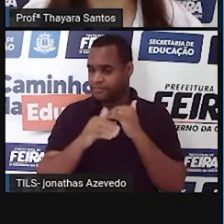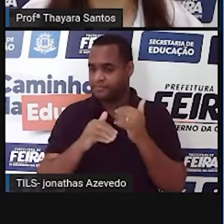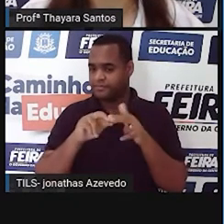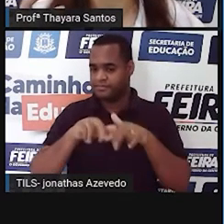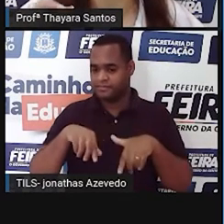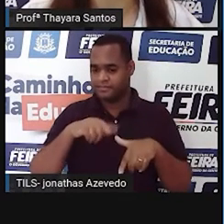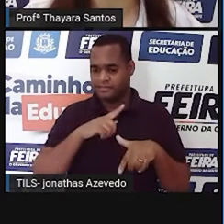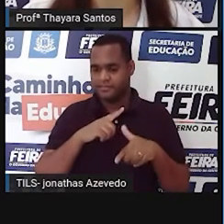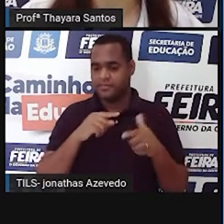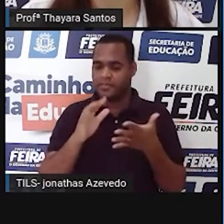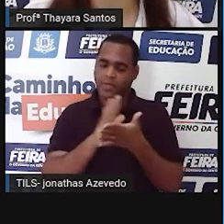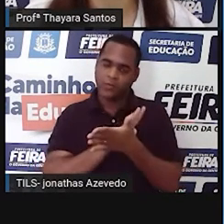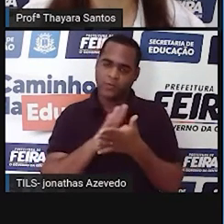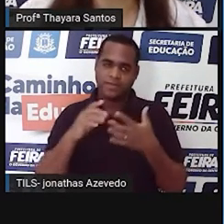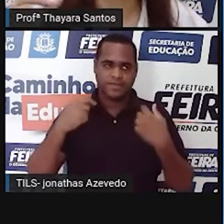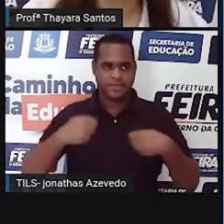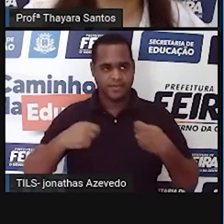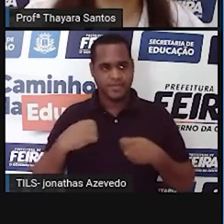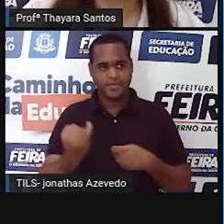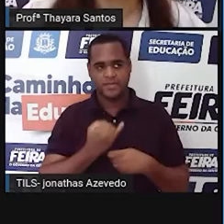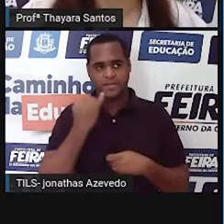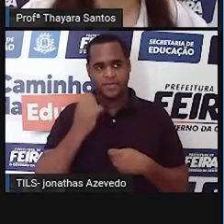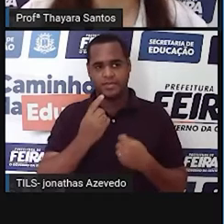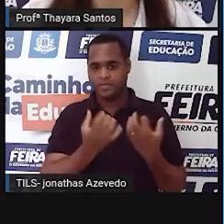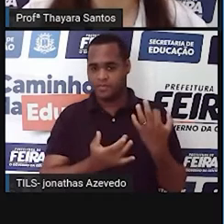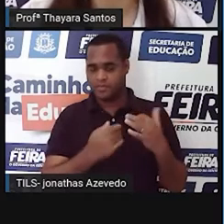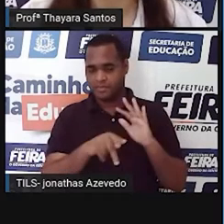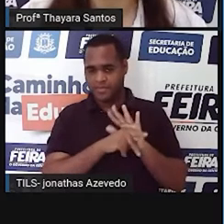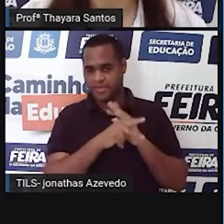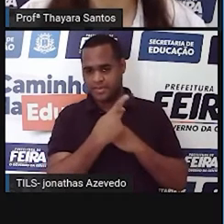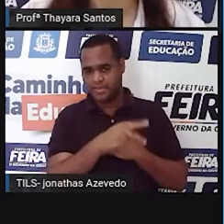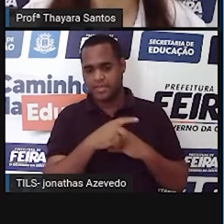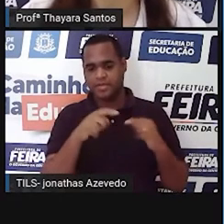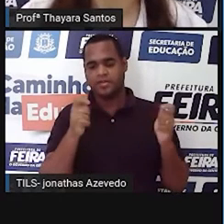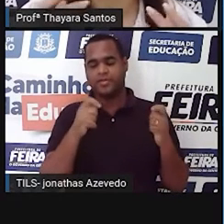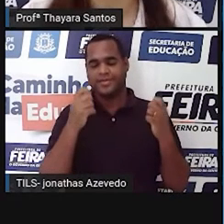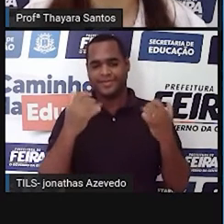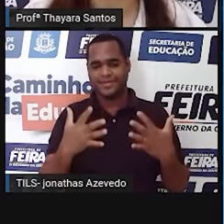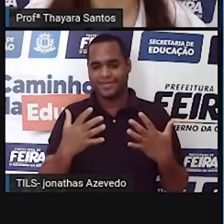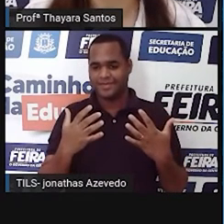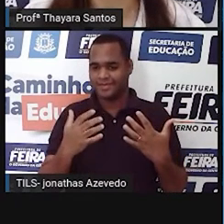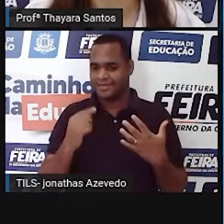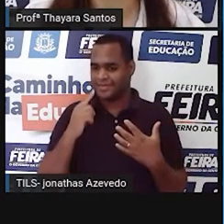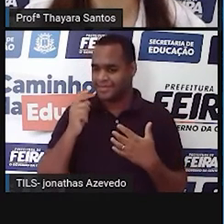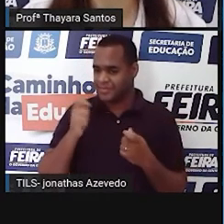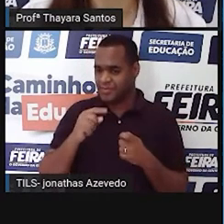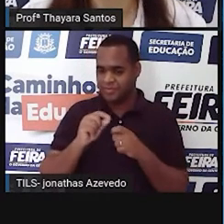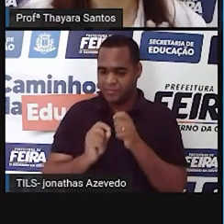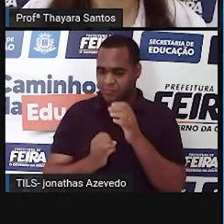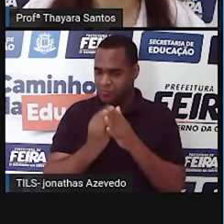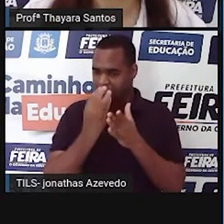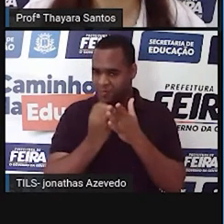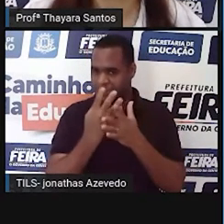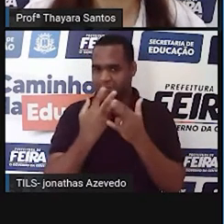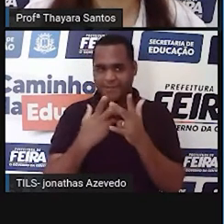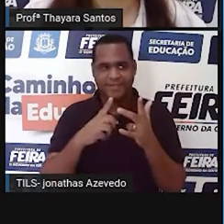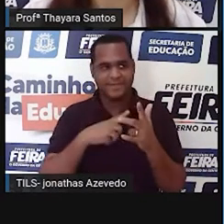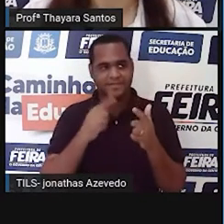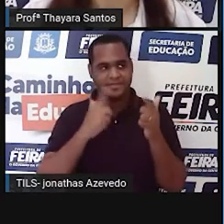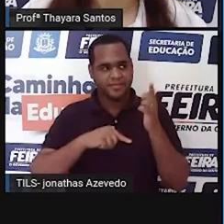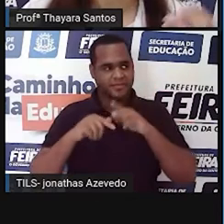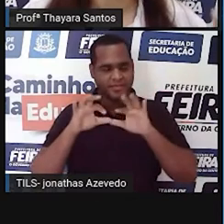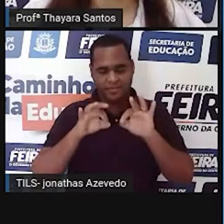delas precisam justamente desse fogo para poder as sementes que são produzidas germinarem.